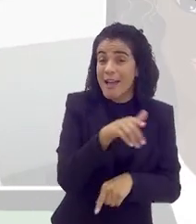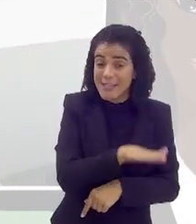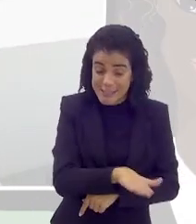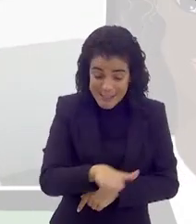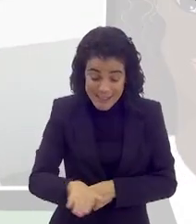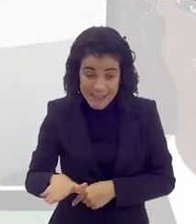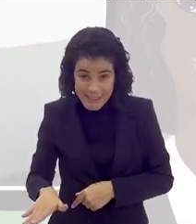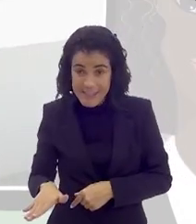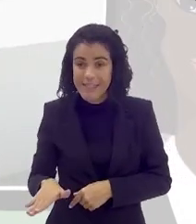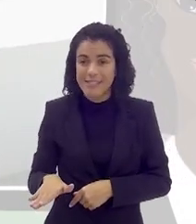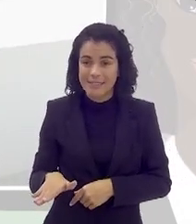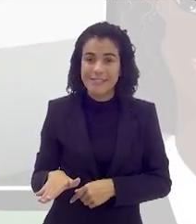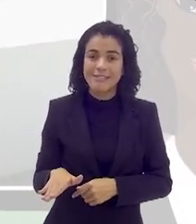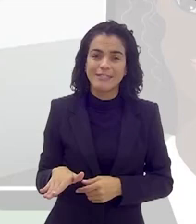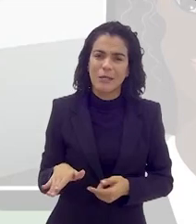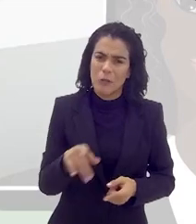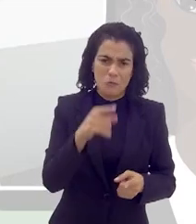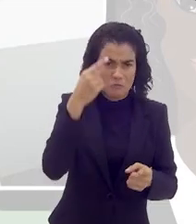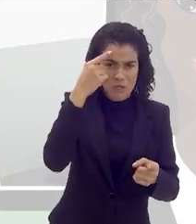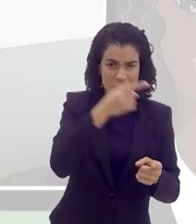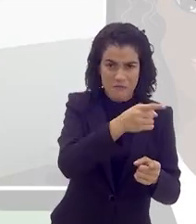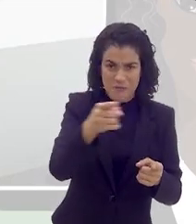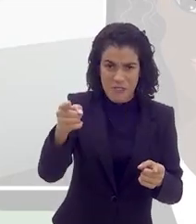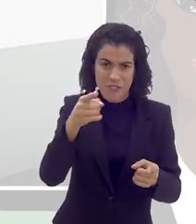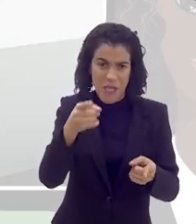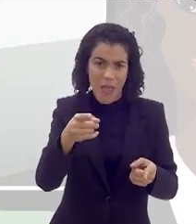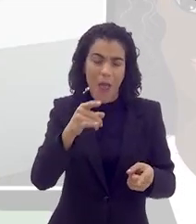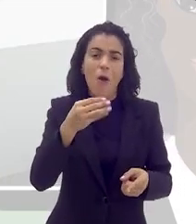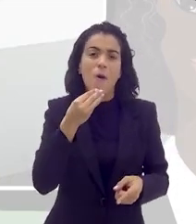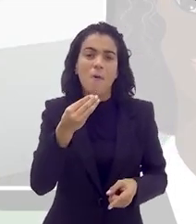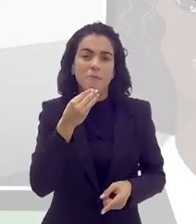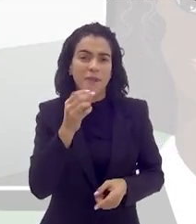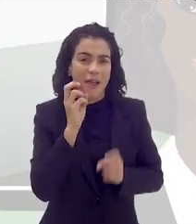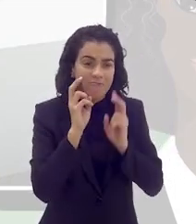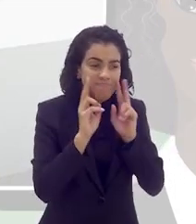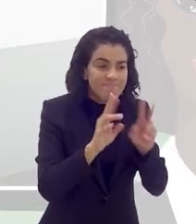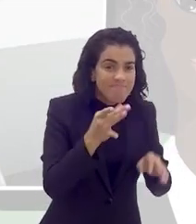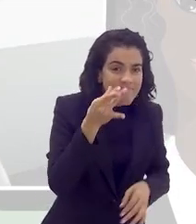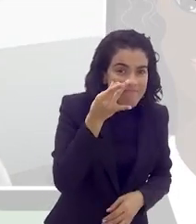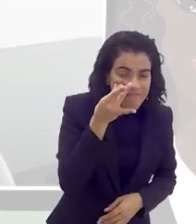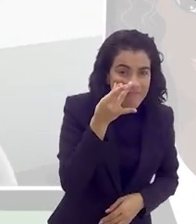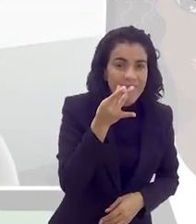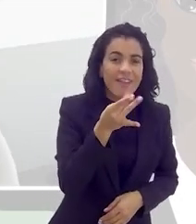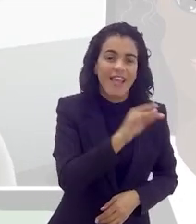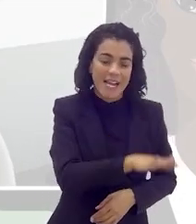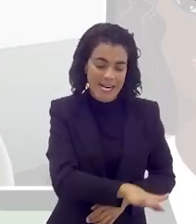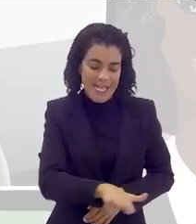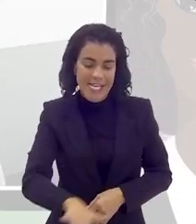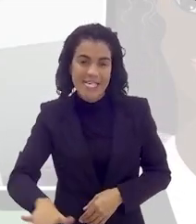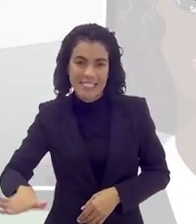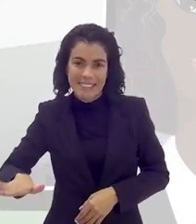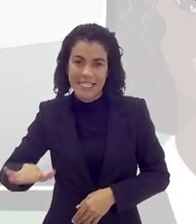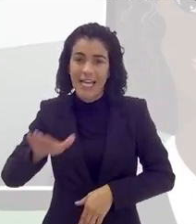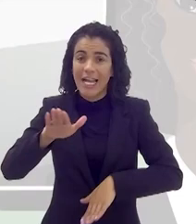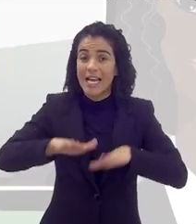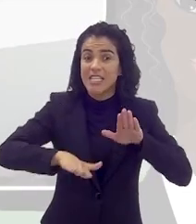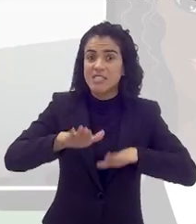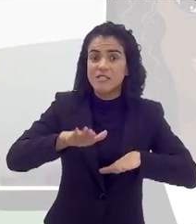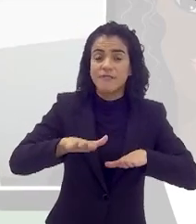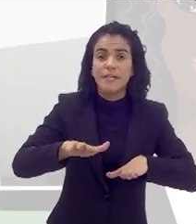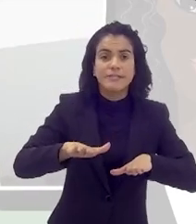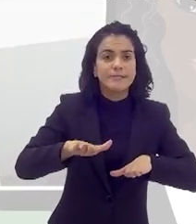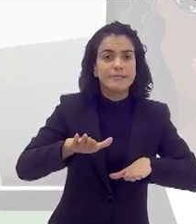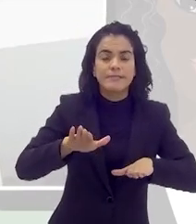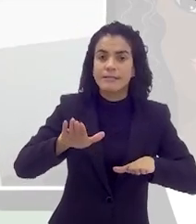Porque as crianças, muitas vezes, eu não sei se você já teve a oportunidade de presenciar isso, Ana Paula, tem muitas crianças que, às vezes,